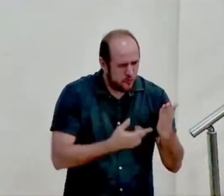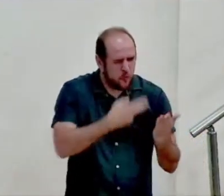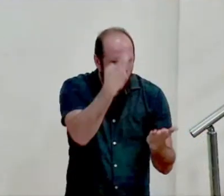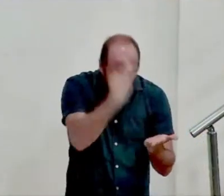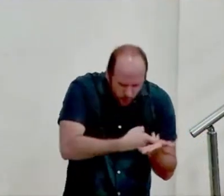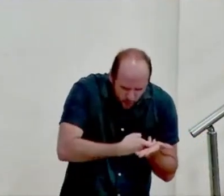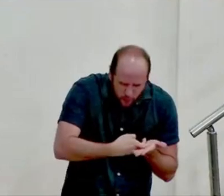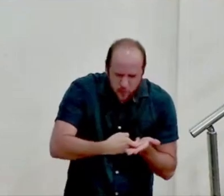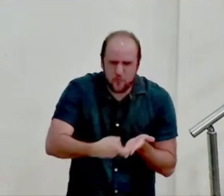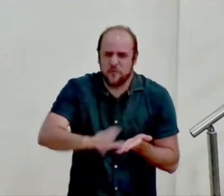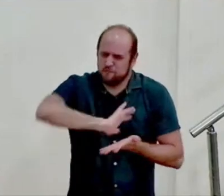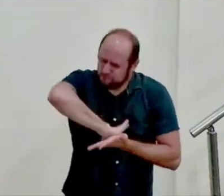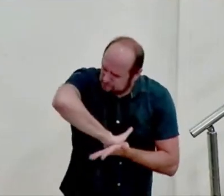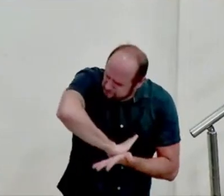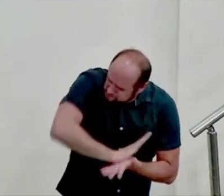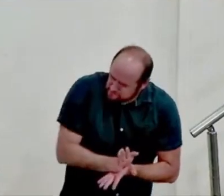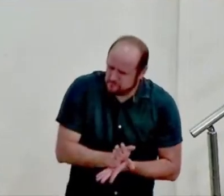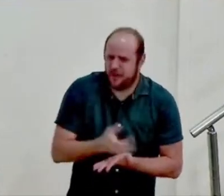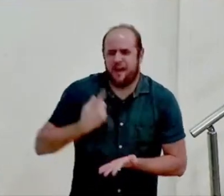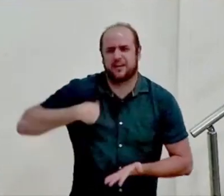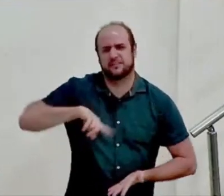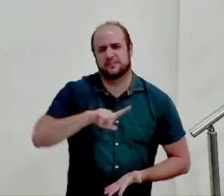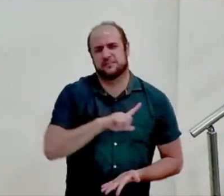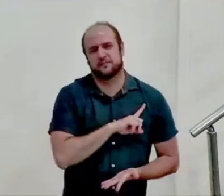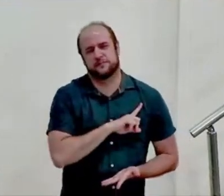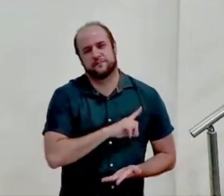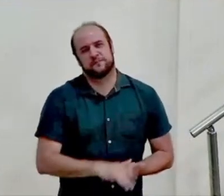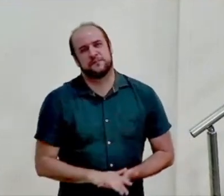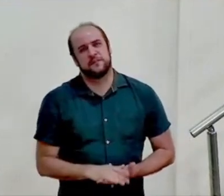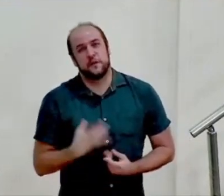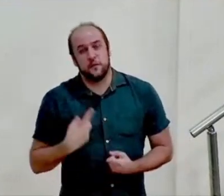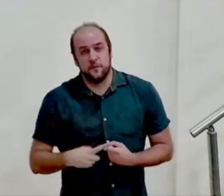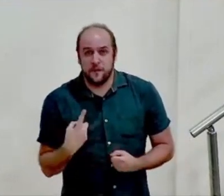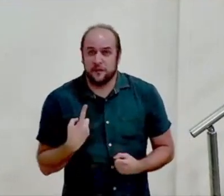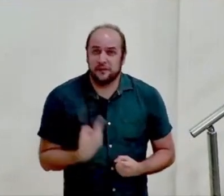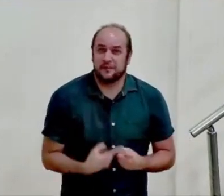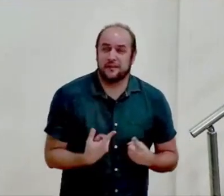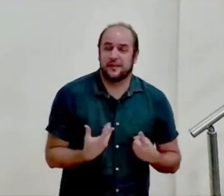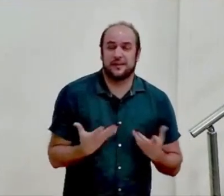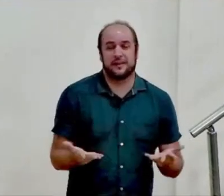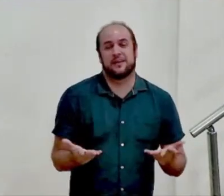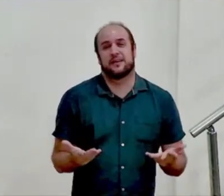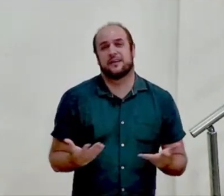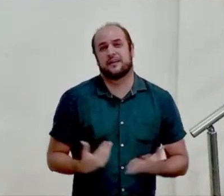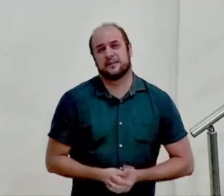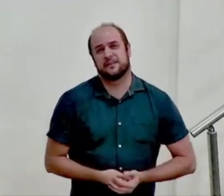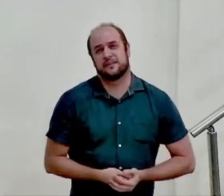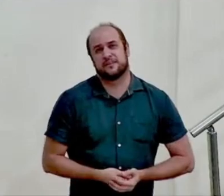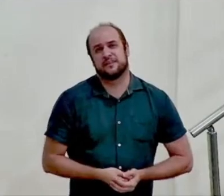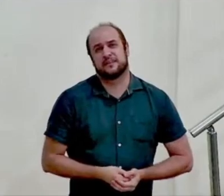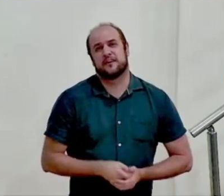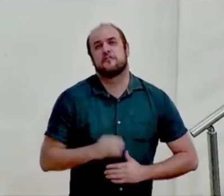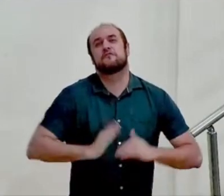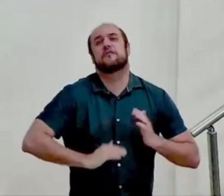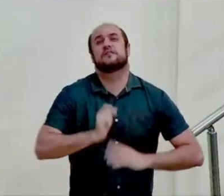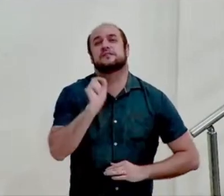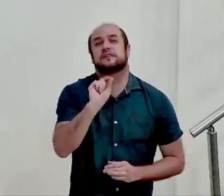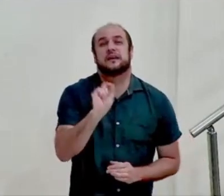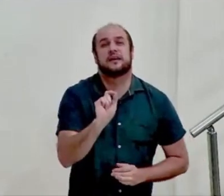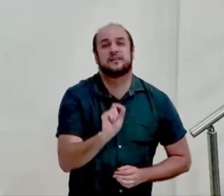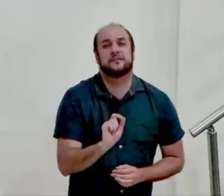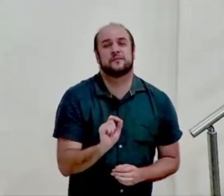ele nos esmaga porque na verdade sabe o ele quer fazer conosco